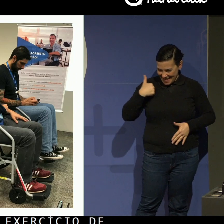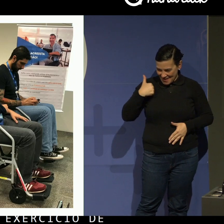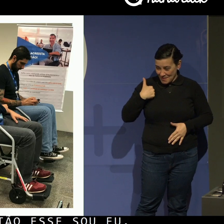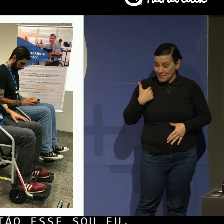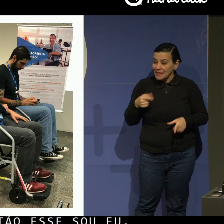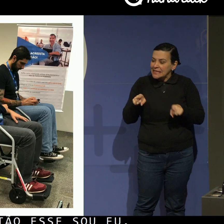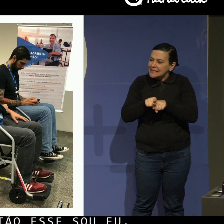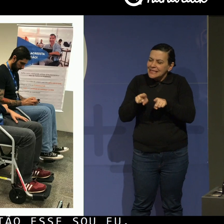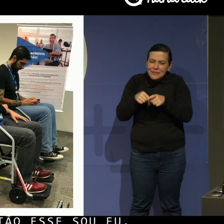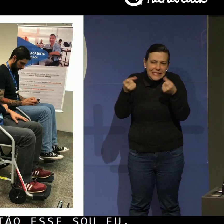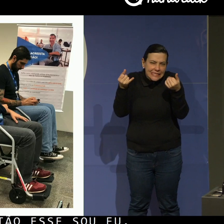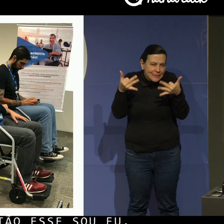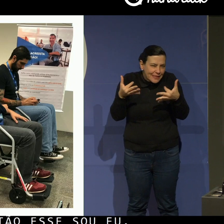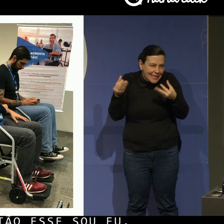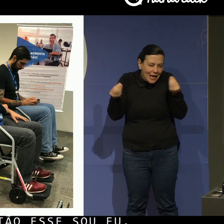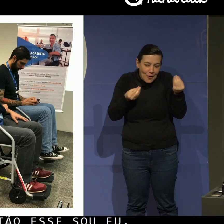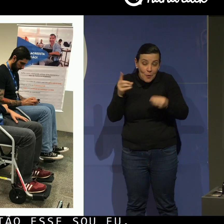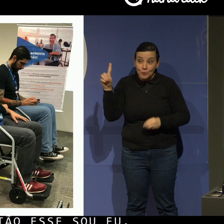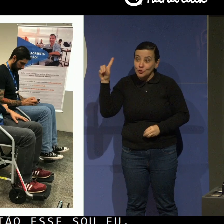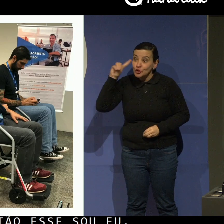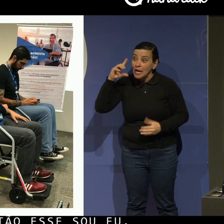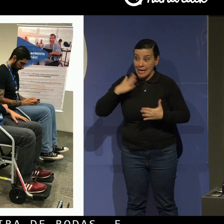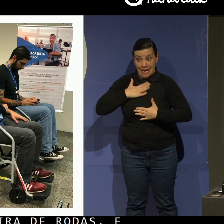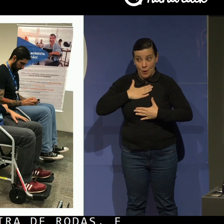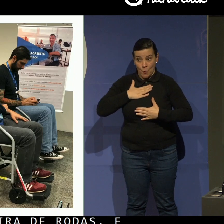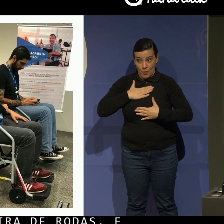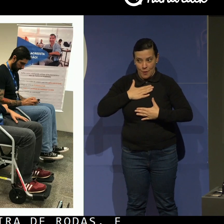contar um pouquinho de como foi esse dia para mim, né?